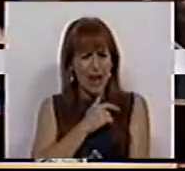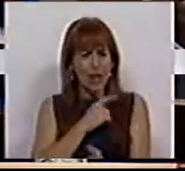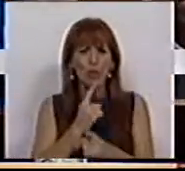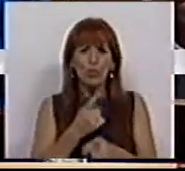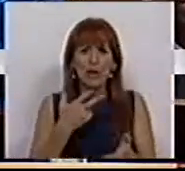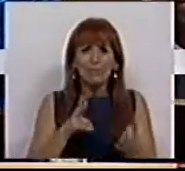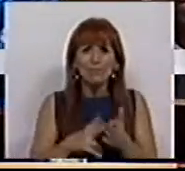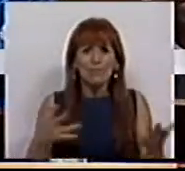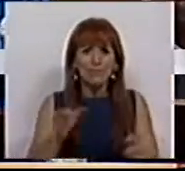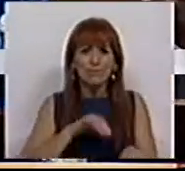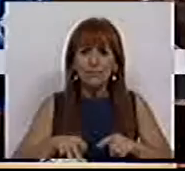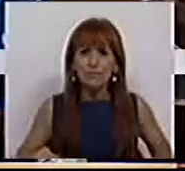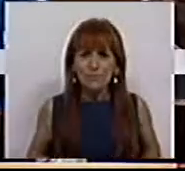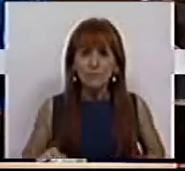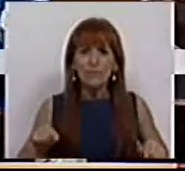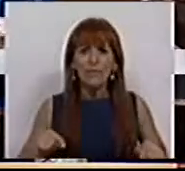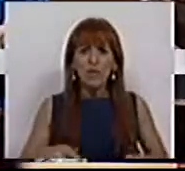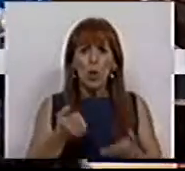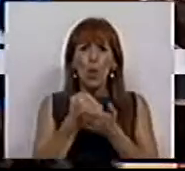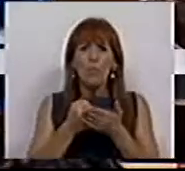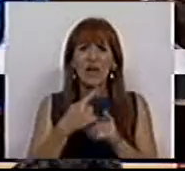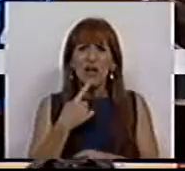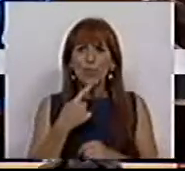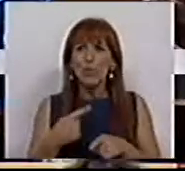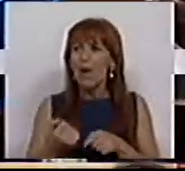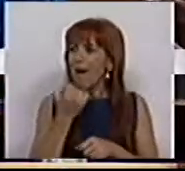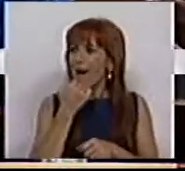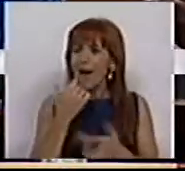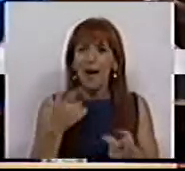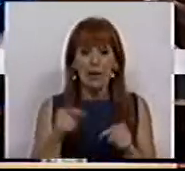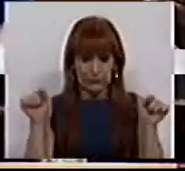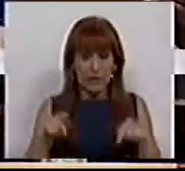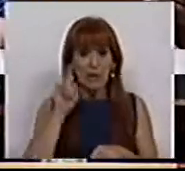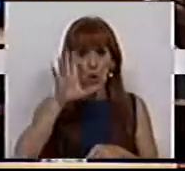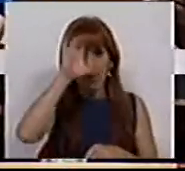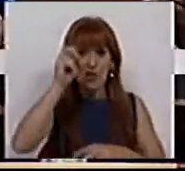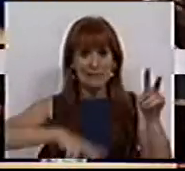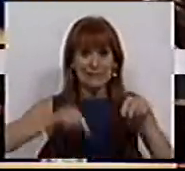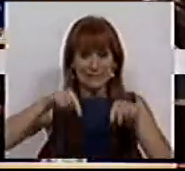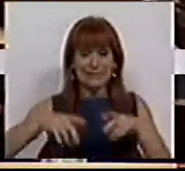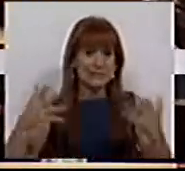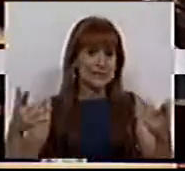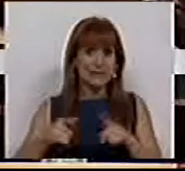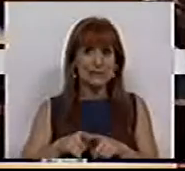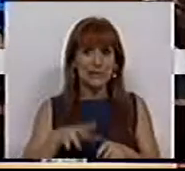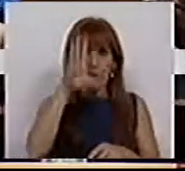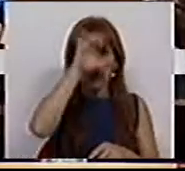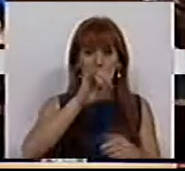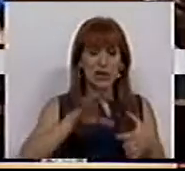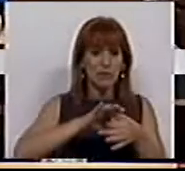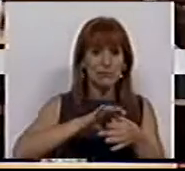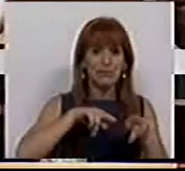Porque, na verdade, Srs. Deputados, os mercados ficam muito animados. Está cá a Sra. Ministra das Finanças e não o Ministro da pasta